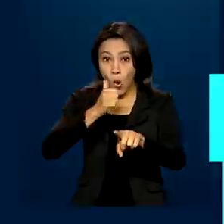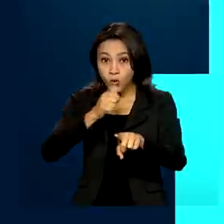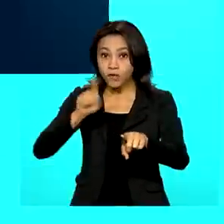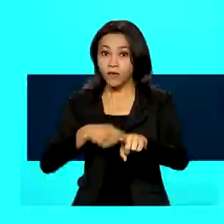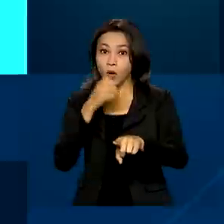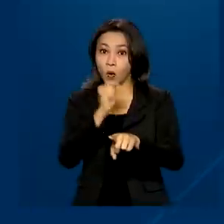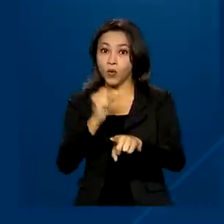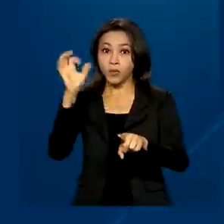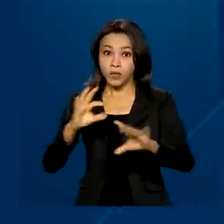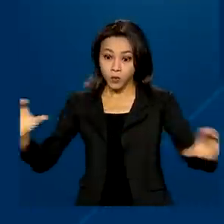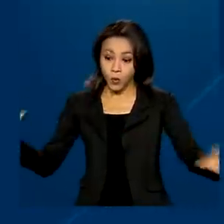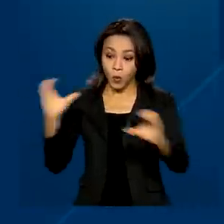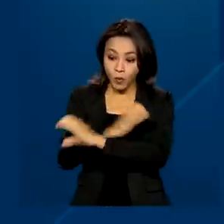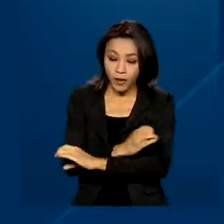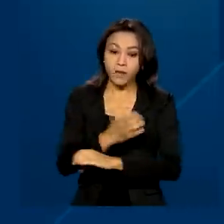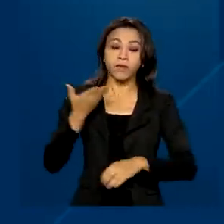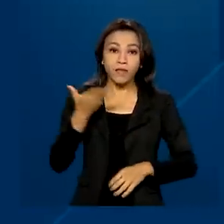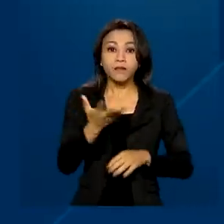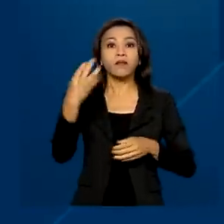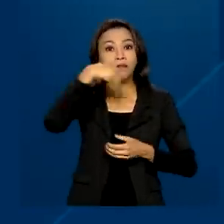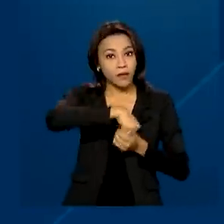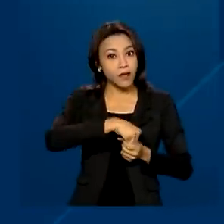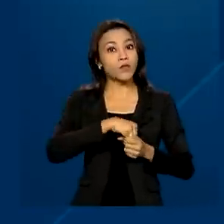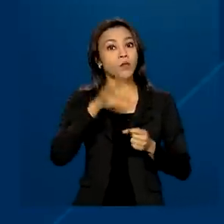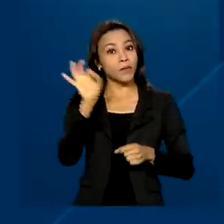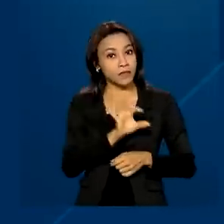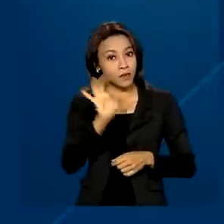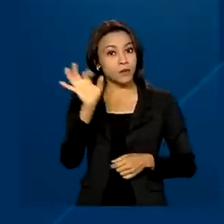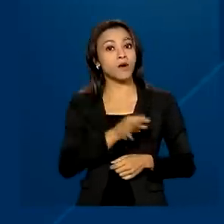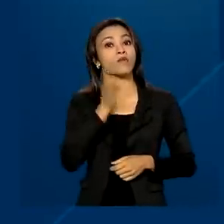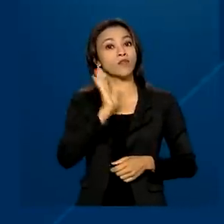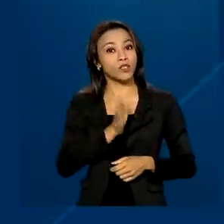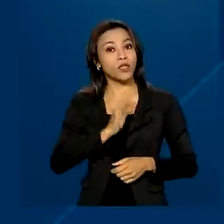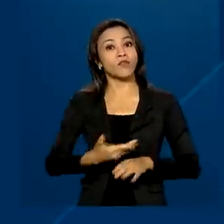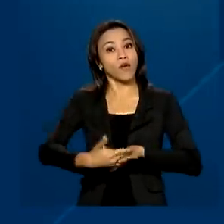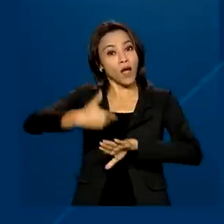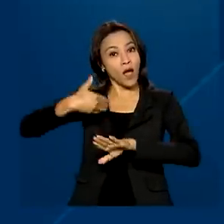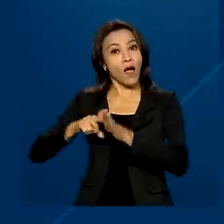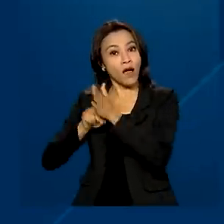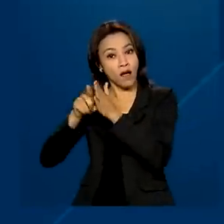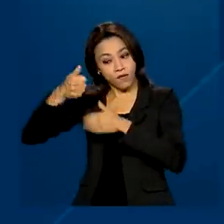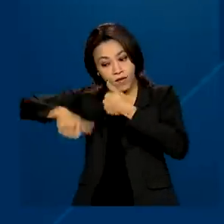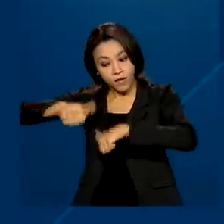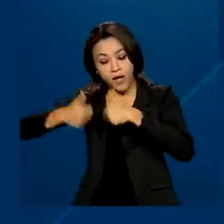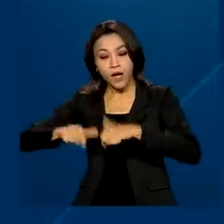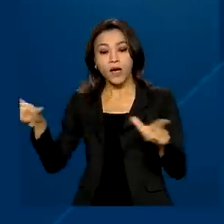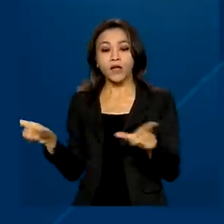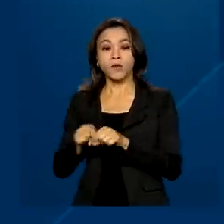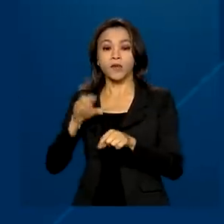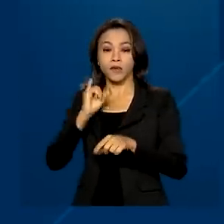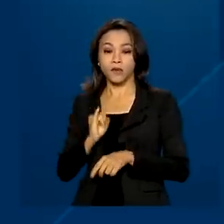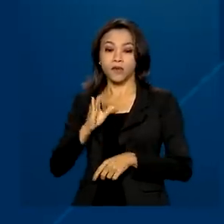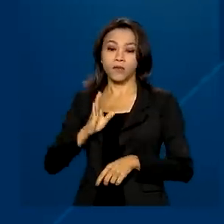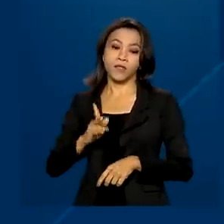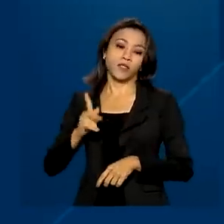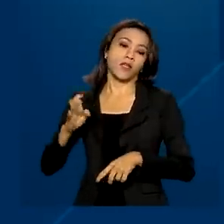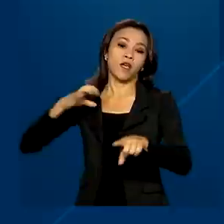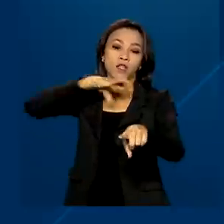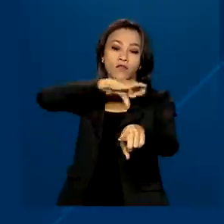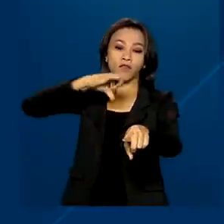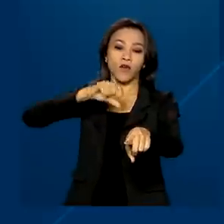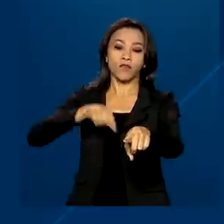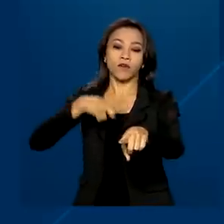Esse número está dentro do percentual que foi planejado pelo IBGE. 99,7% dos questionários